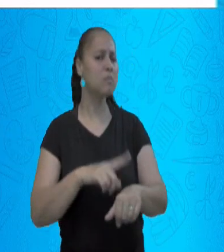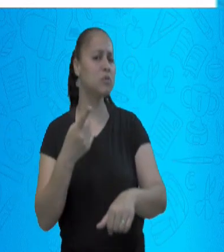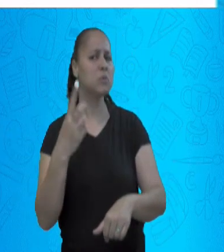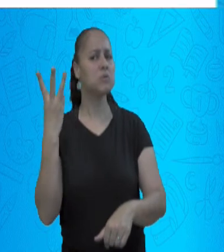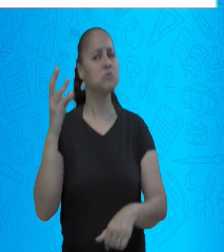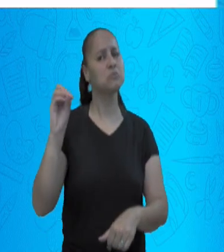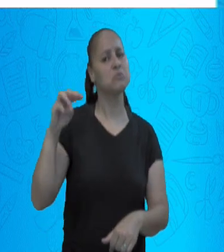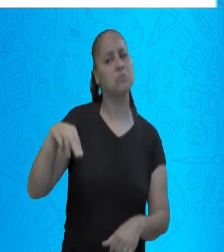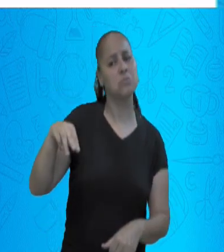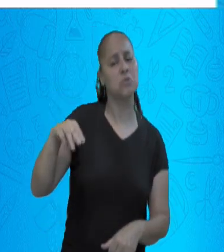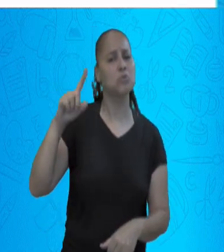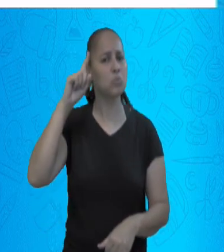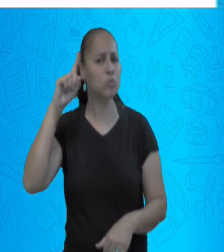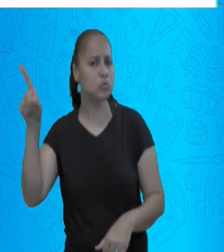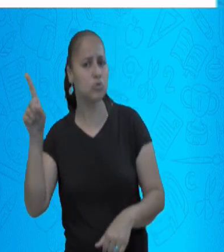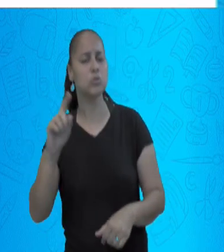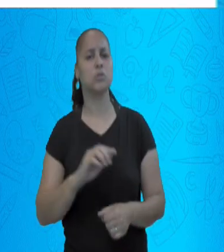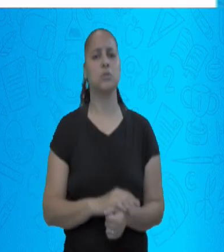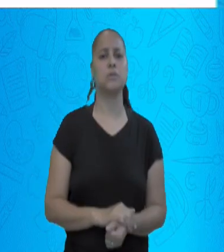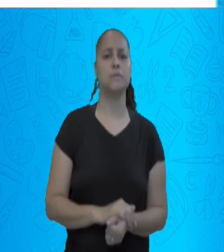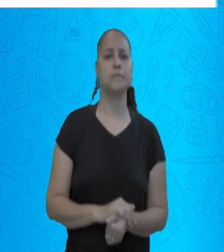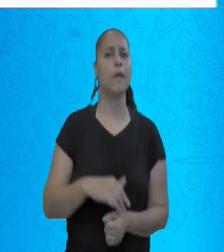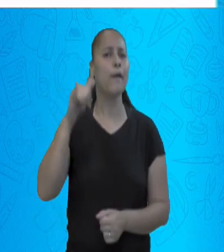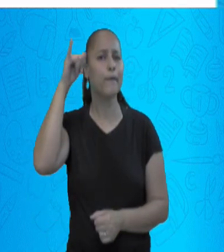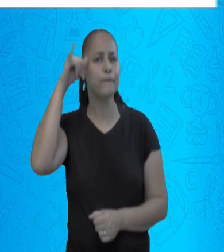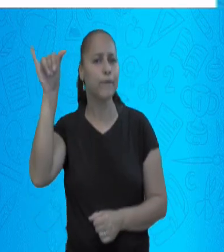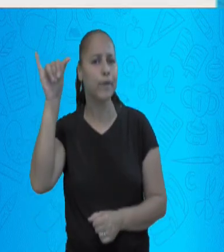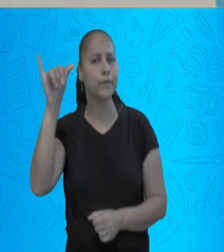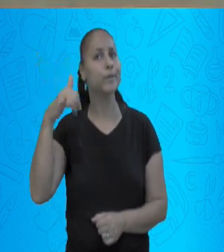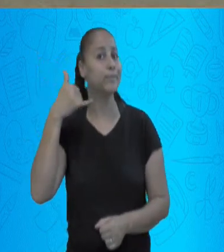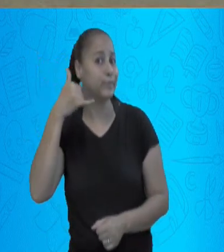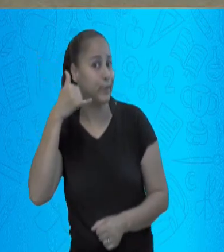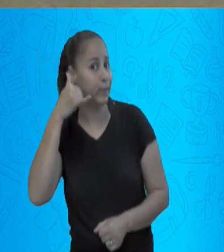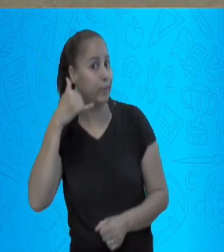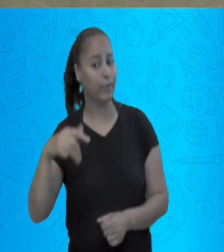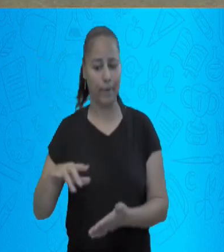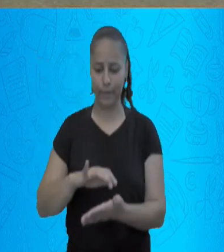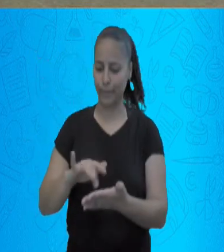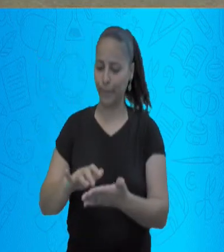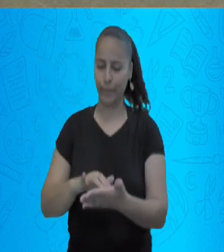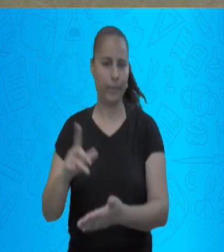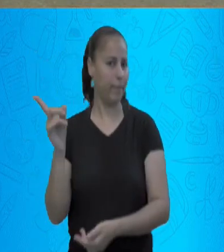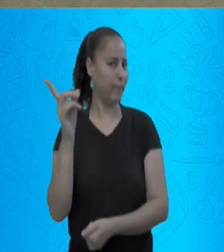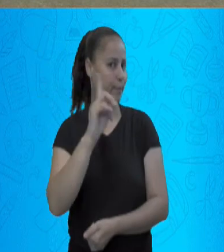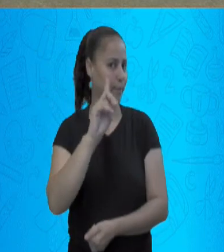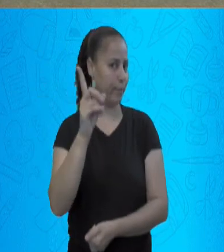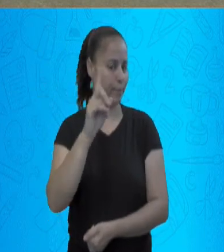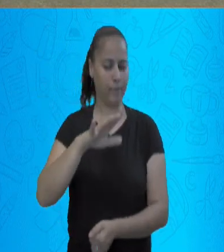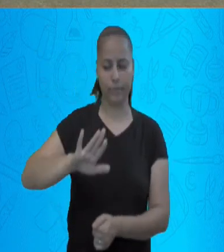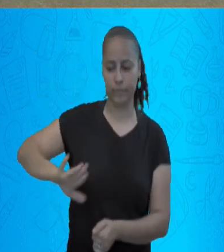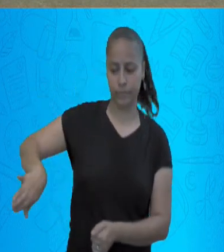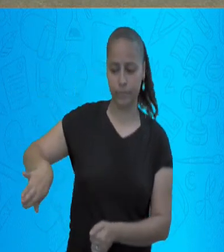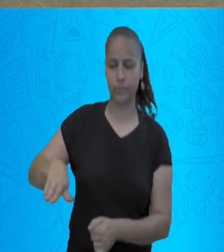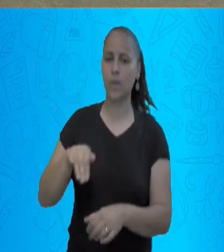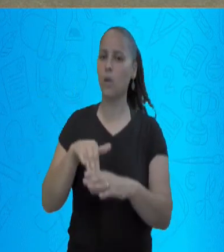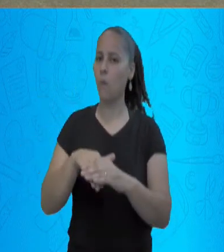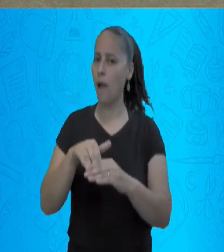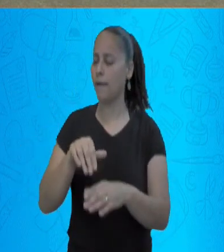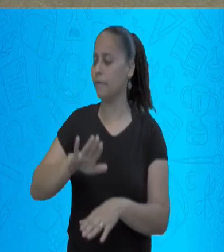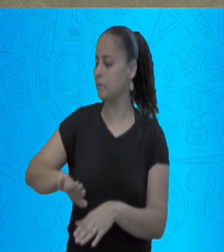por dia. Evita celular ligado perto de você, né?